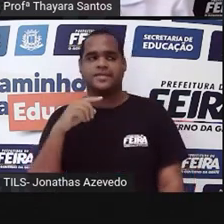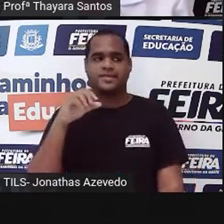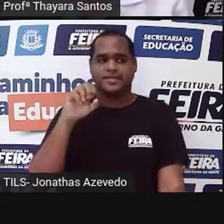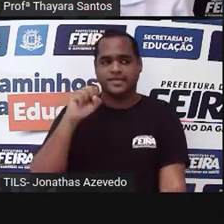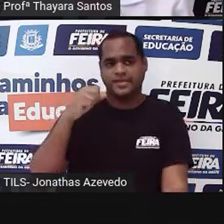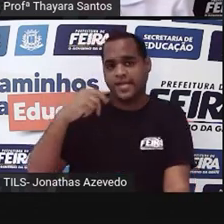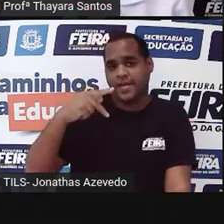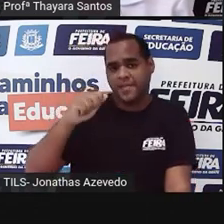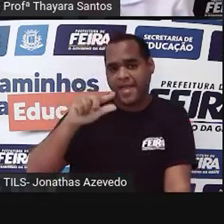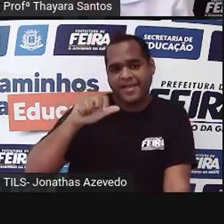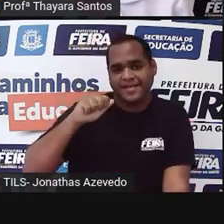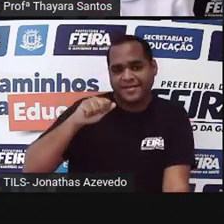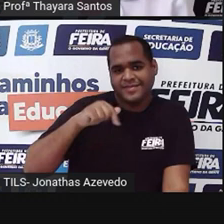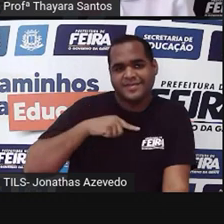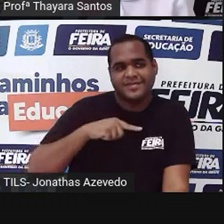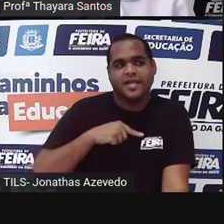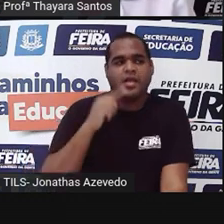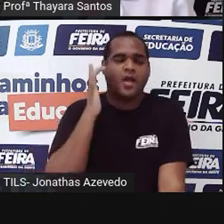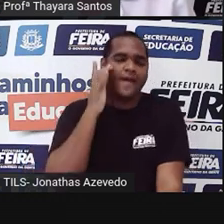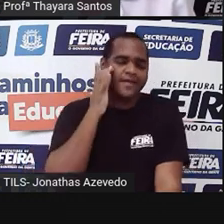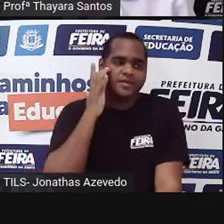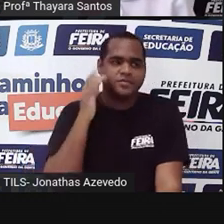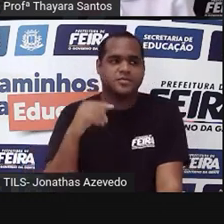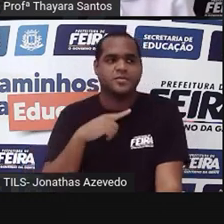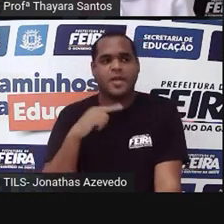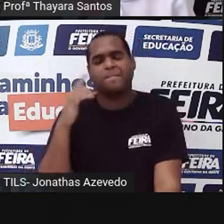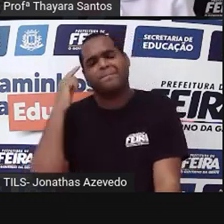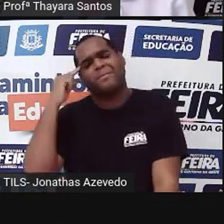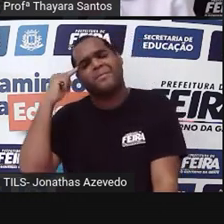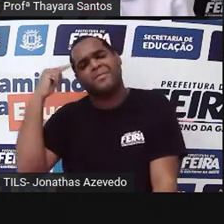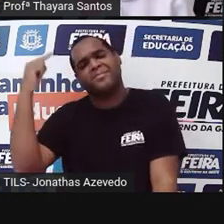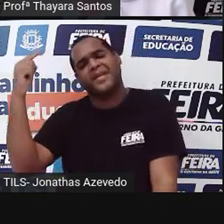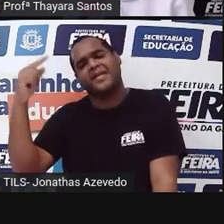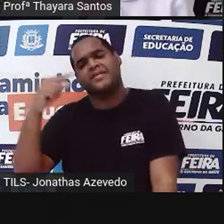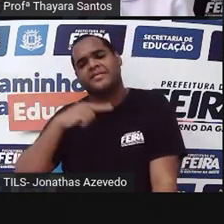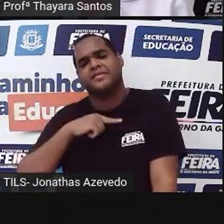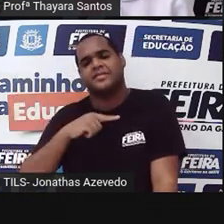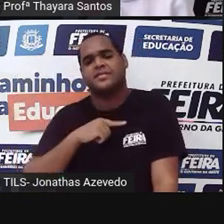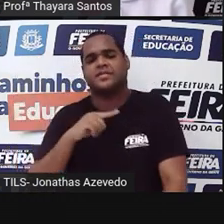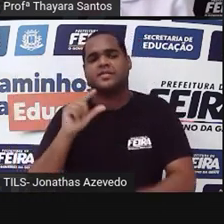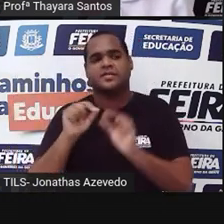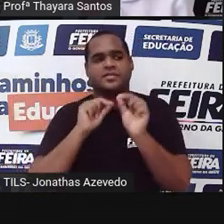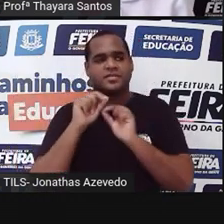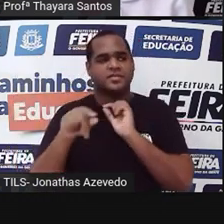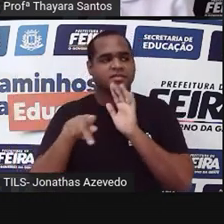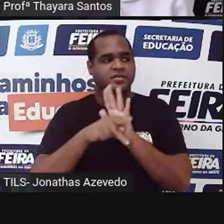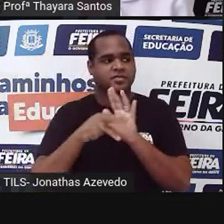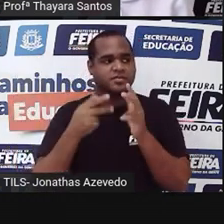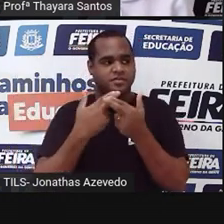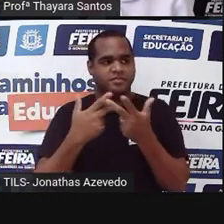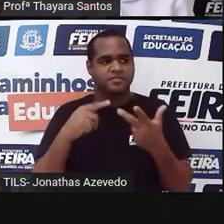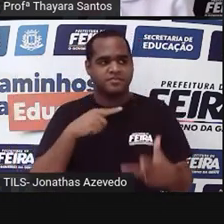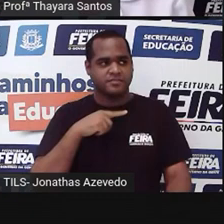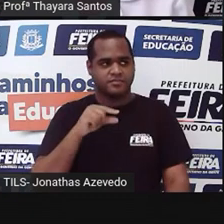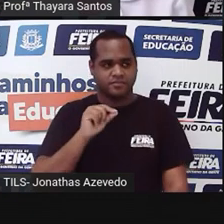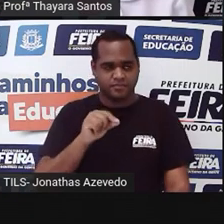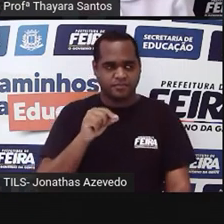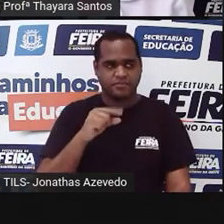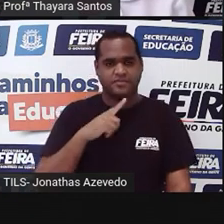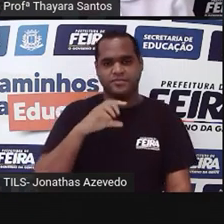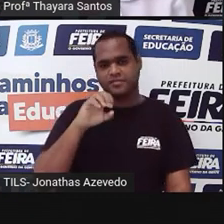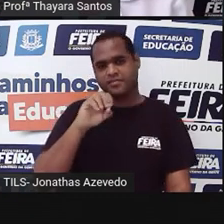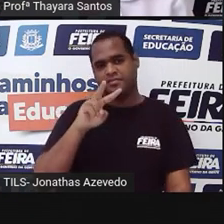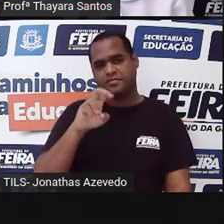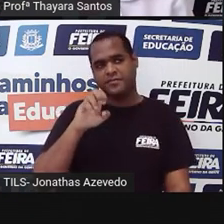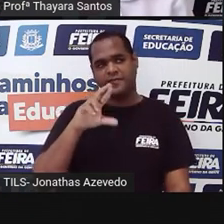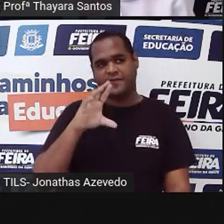Aqui. Vamos lá, botei. Ah, aqui eu tenho essa partezinha aqui de cima. Eu acho que é o ovário.